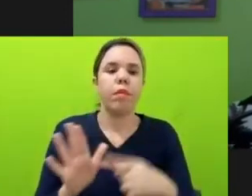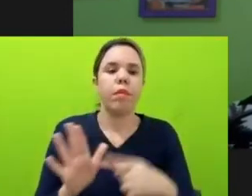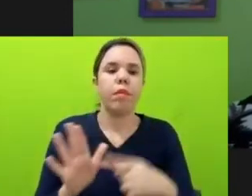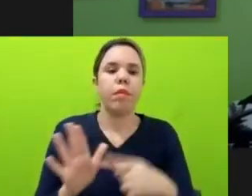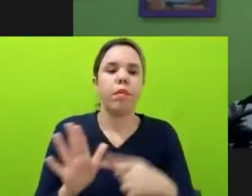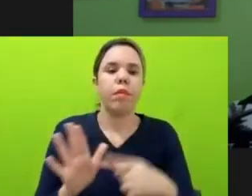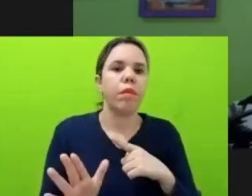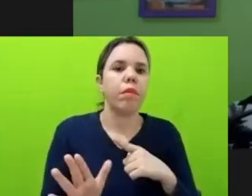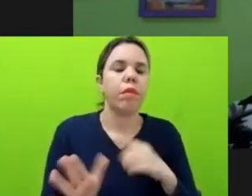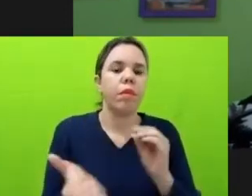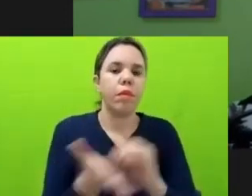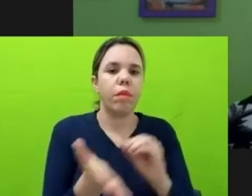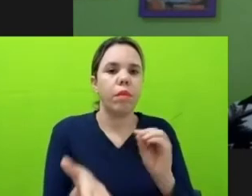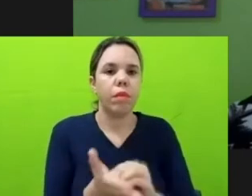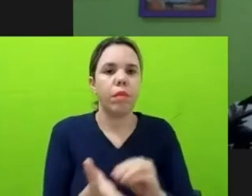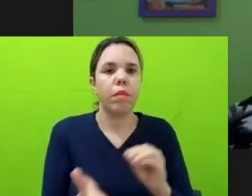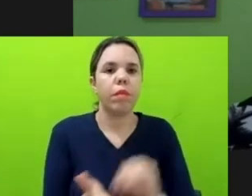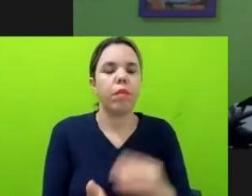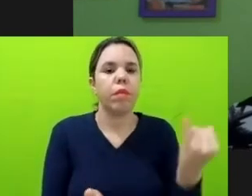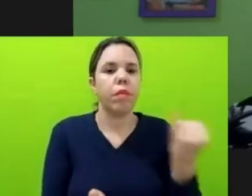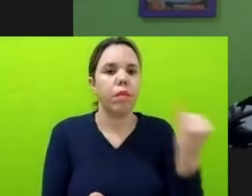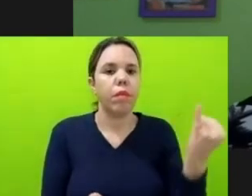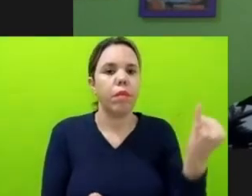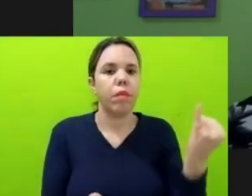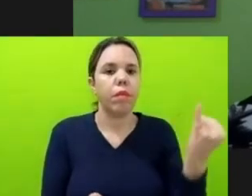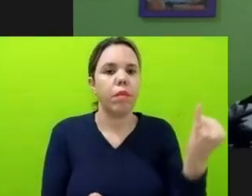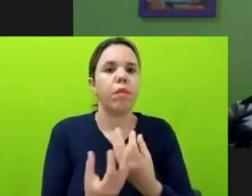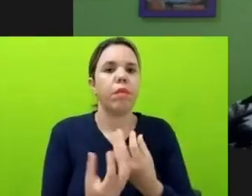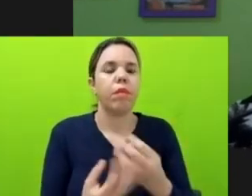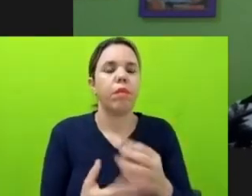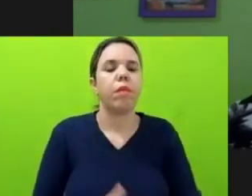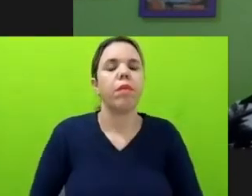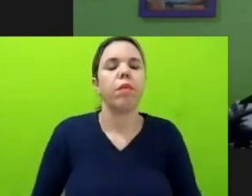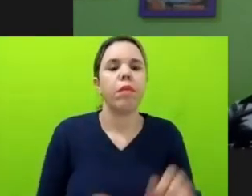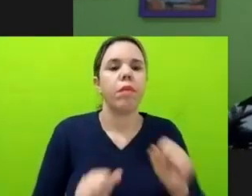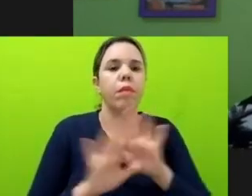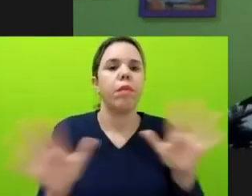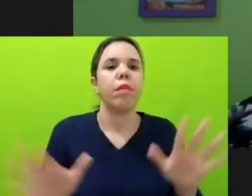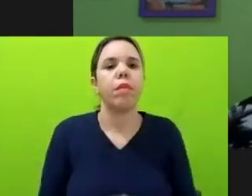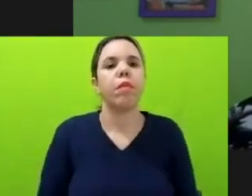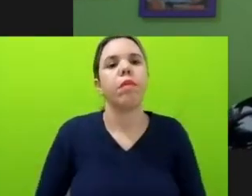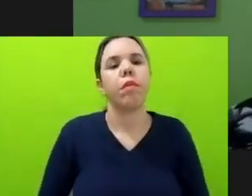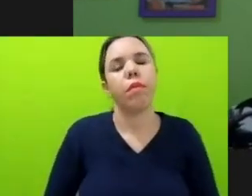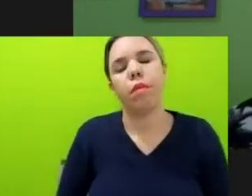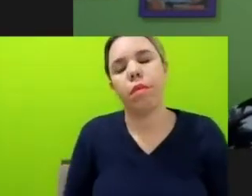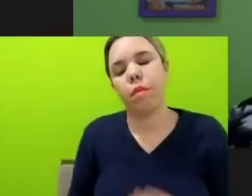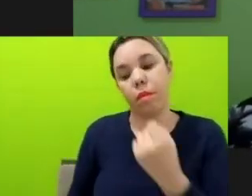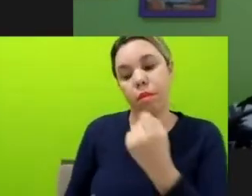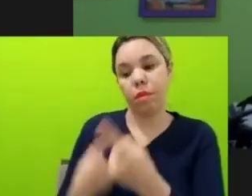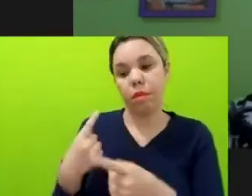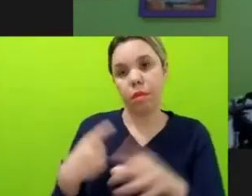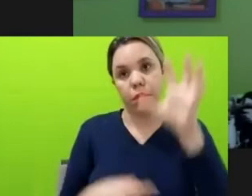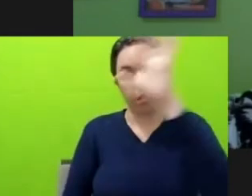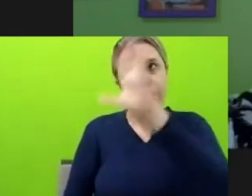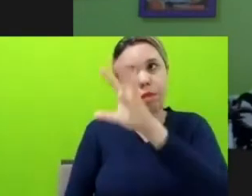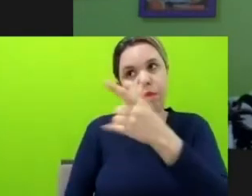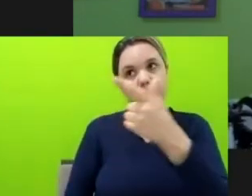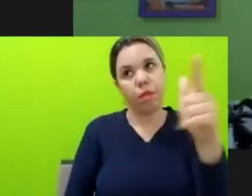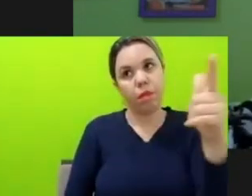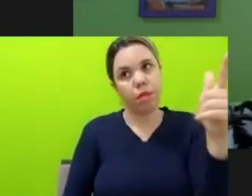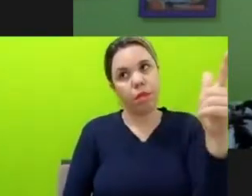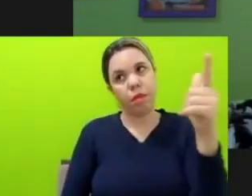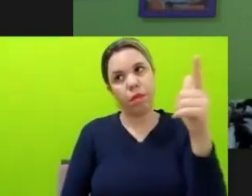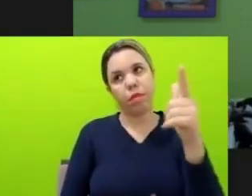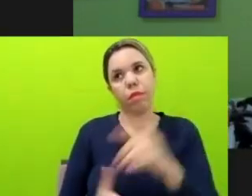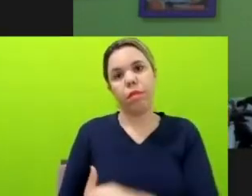significativas de informação e de transparência pública. Alguns estados não têm, não têm quase